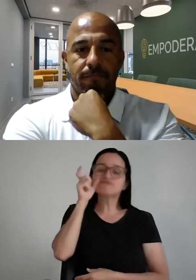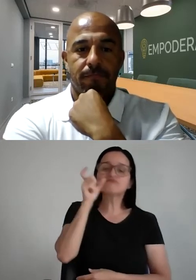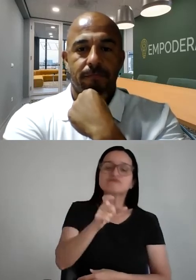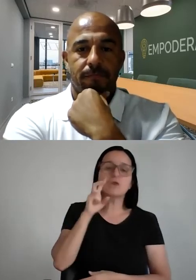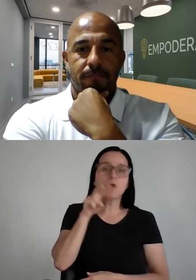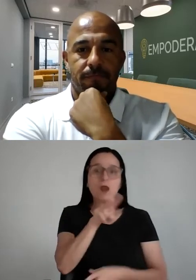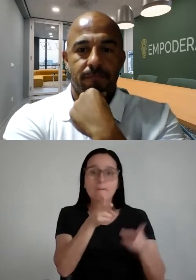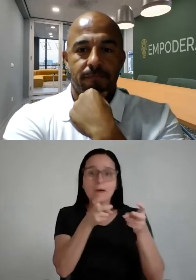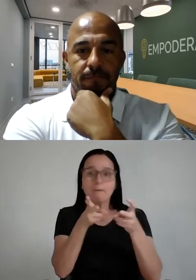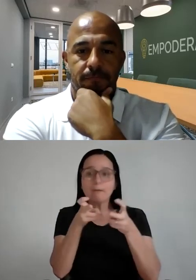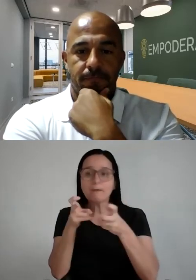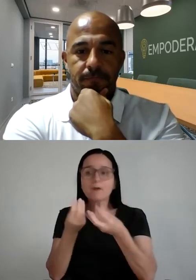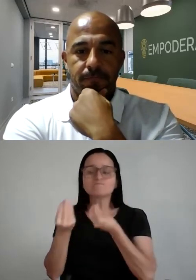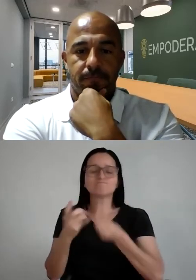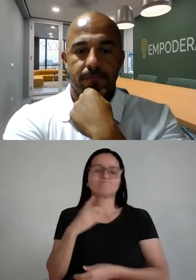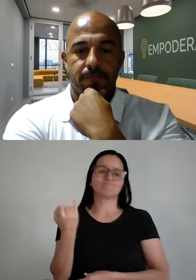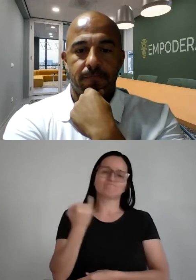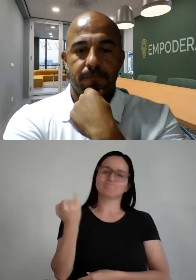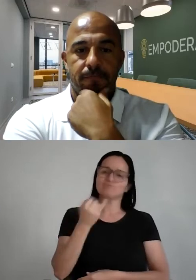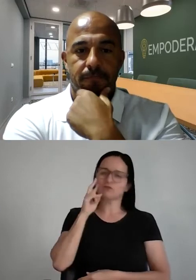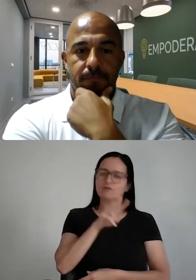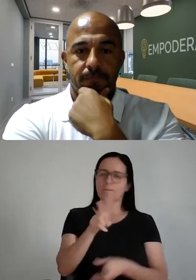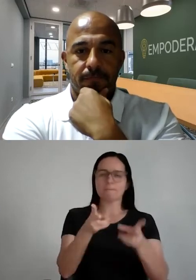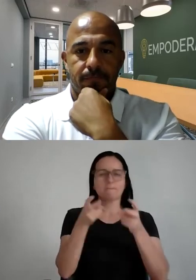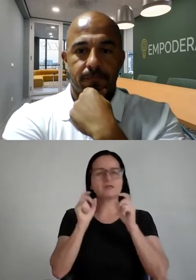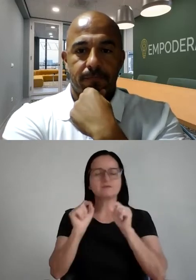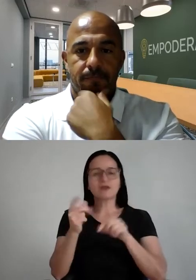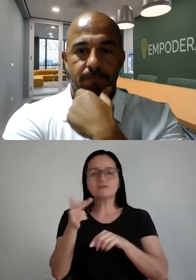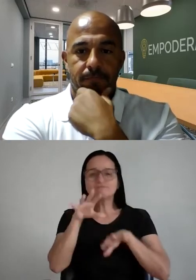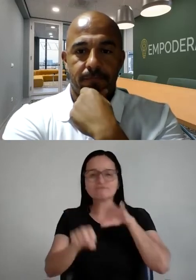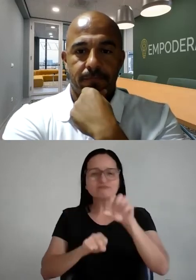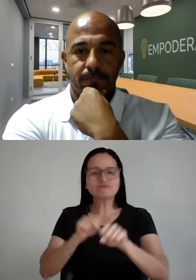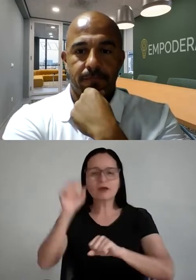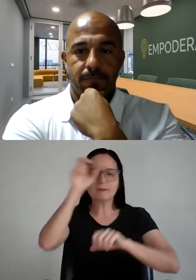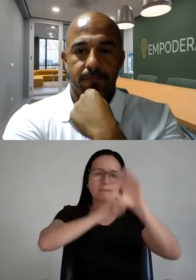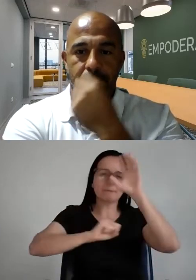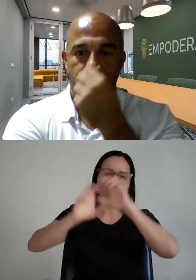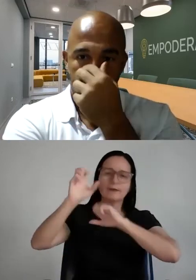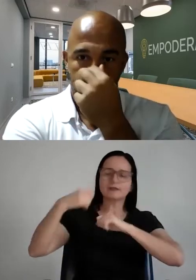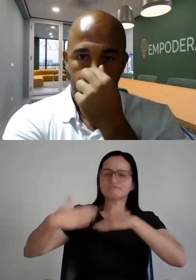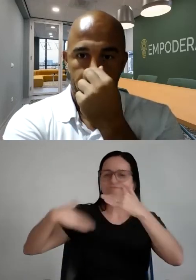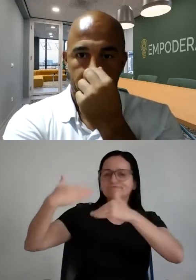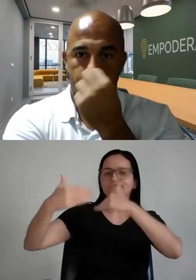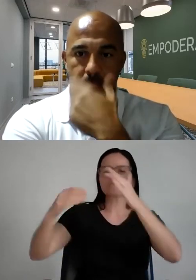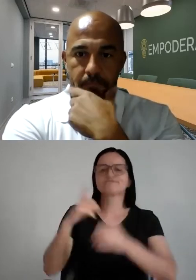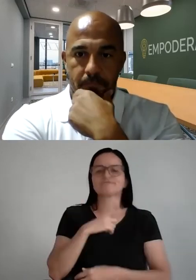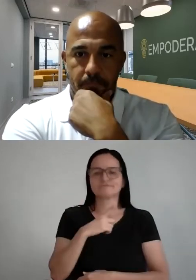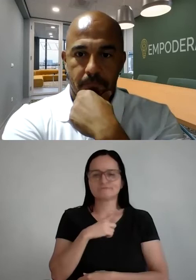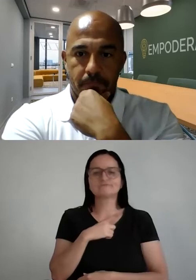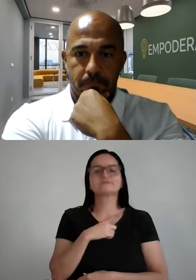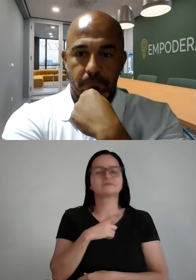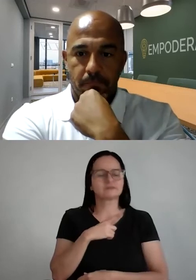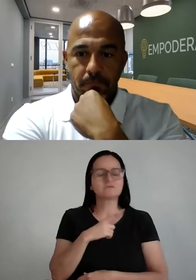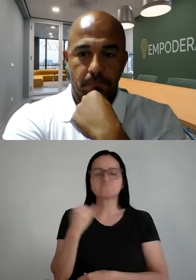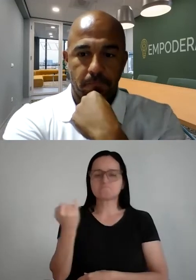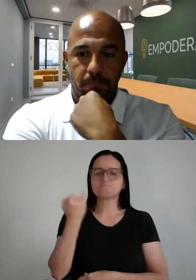importante eles perceberem que vocês estão buscando desenvolvimento, conhecimento constante. E isso vai fazer um diferencial na